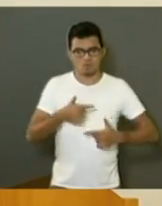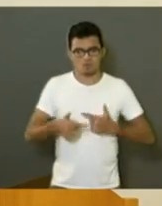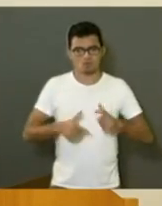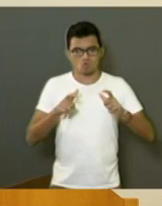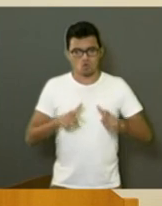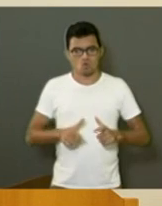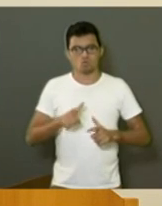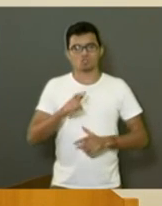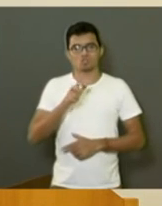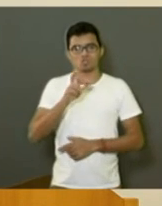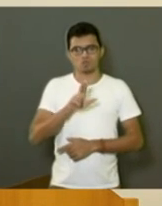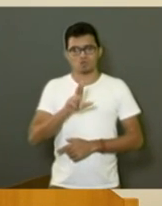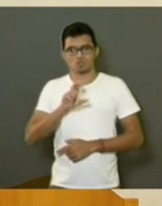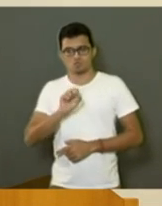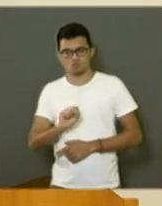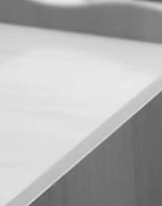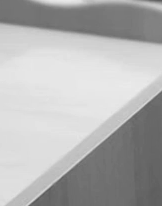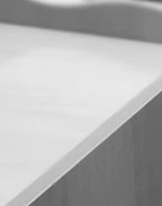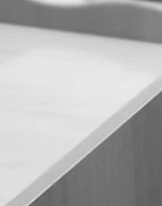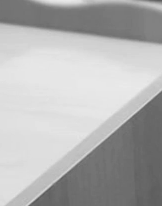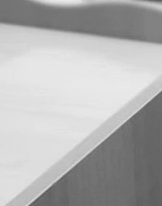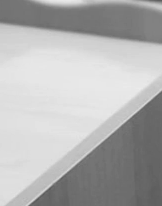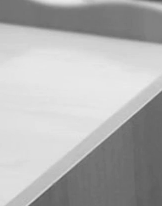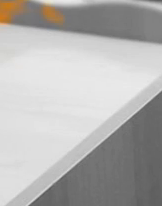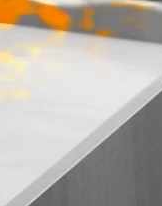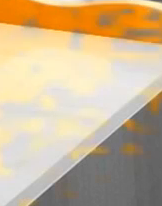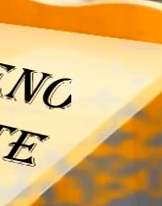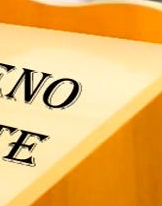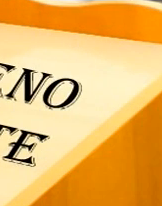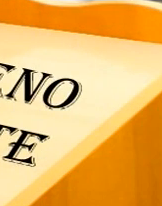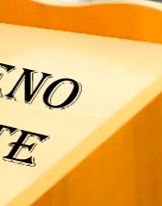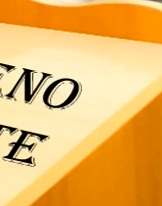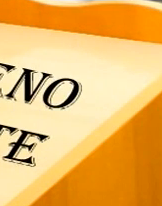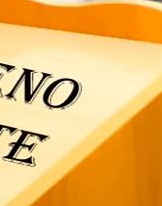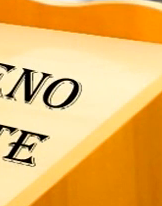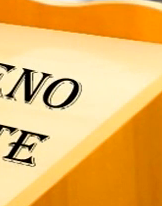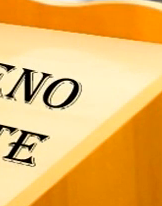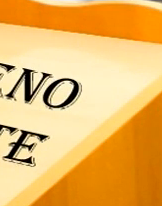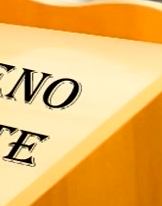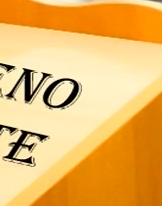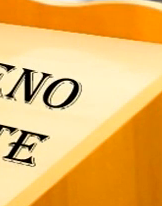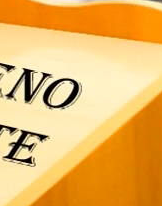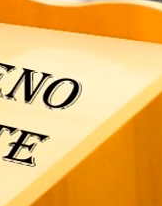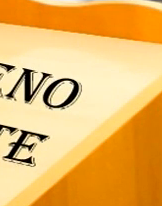Sul. Obrigado e boa noite a todos. Obrigado boa noite